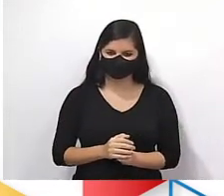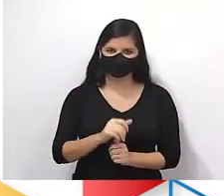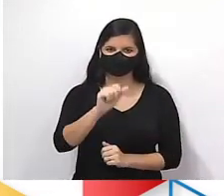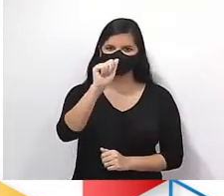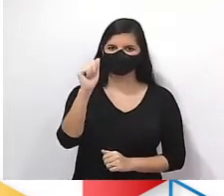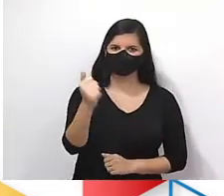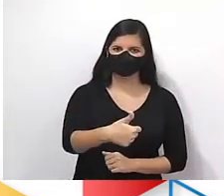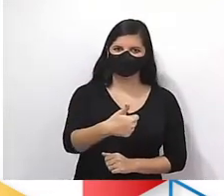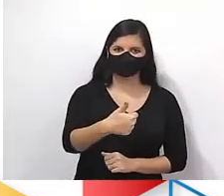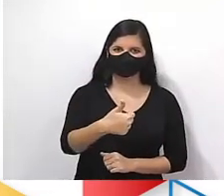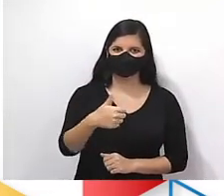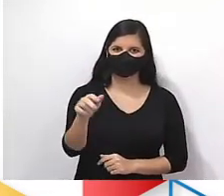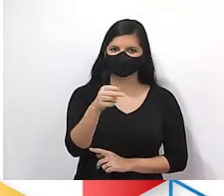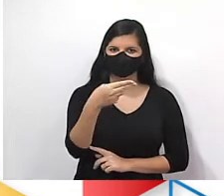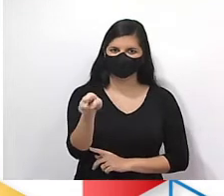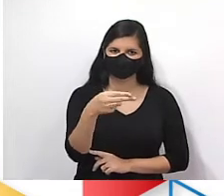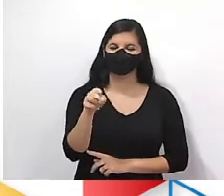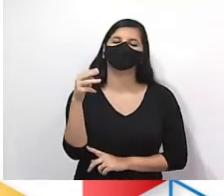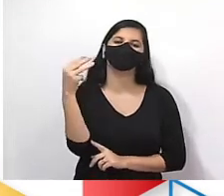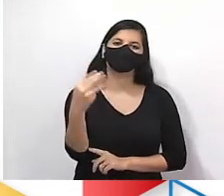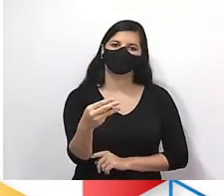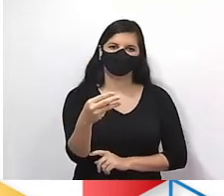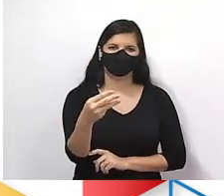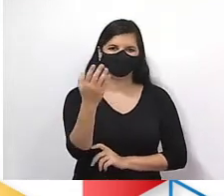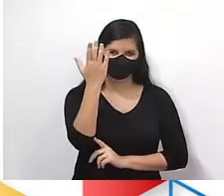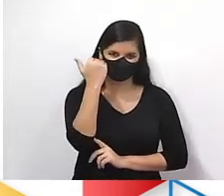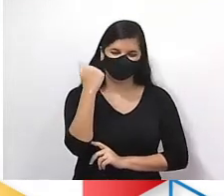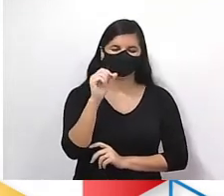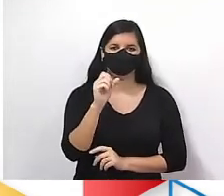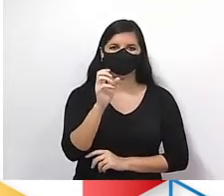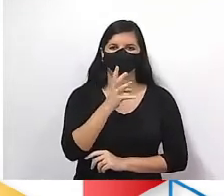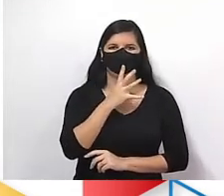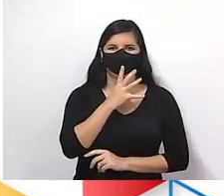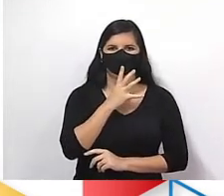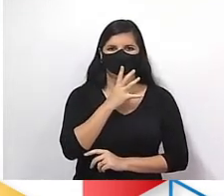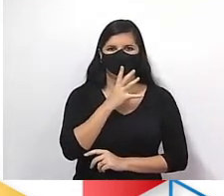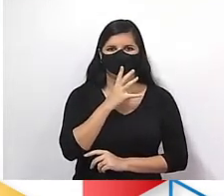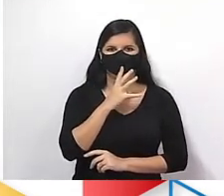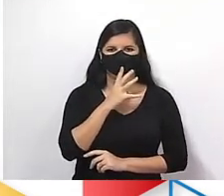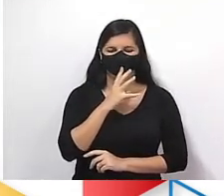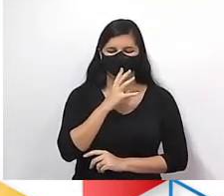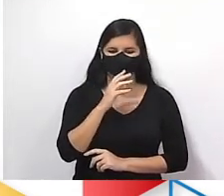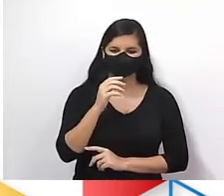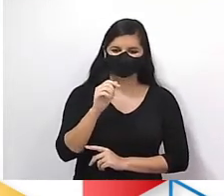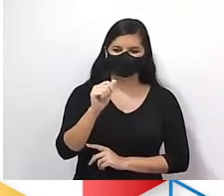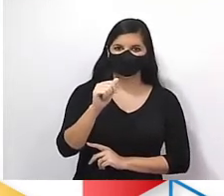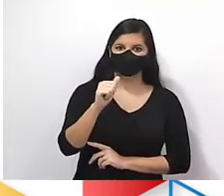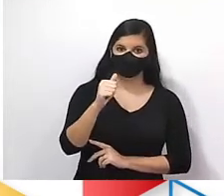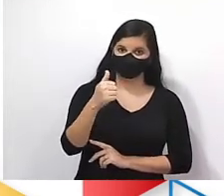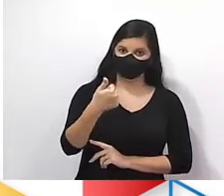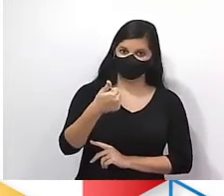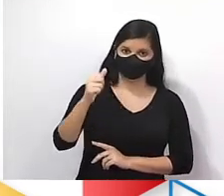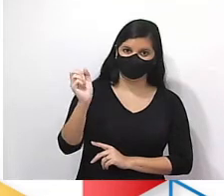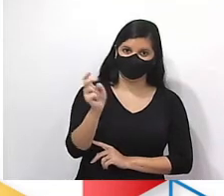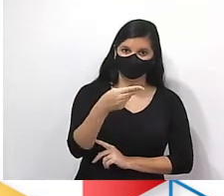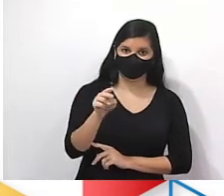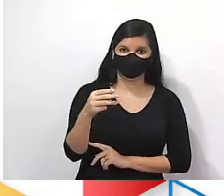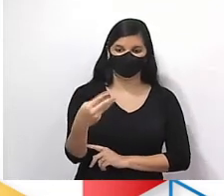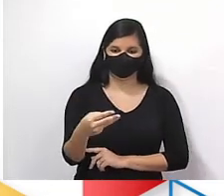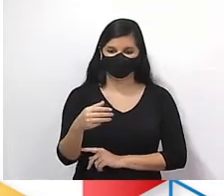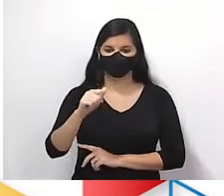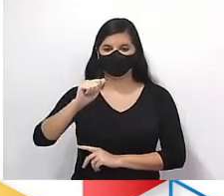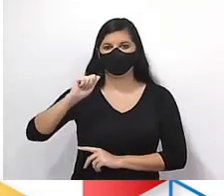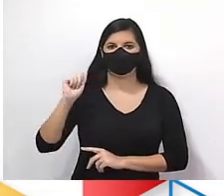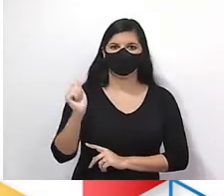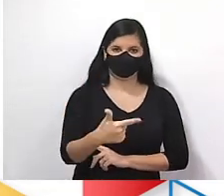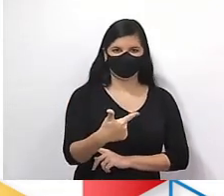Como é que a gente vai fazer? O primeiro eu já sei. Já foi dado na questão. A1 vale 3, é o primeiro termo. Então